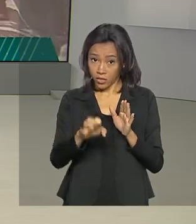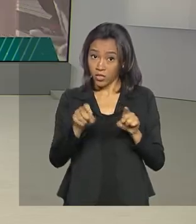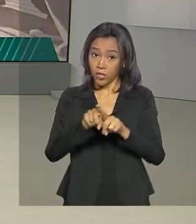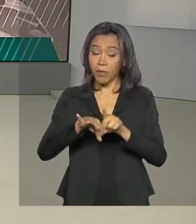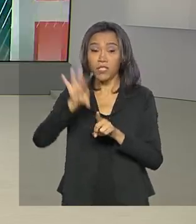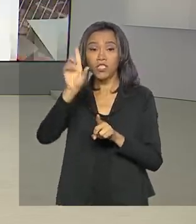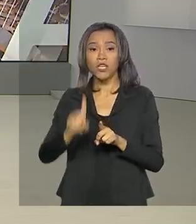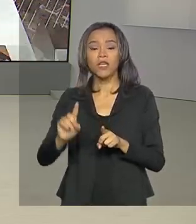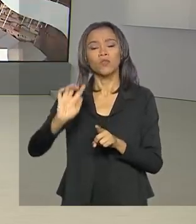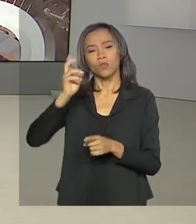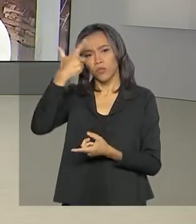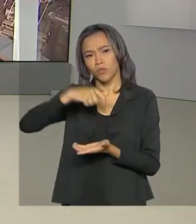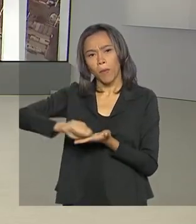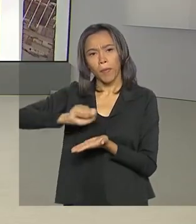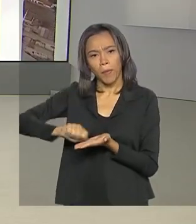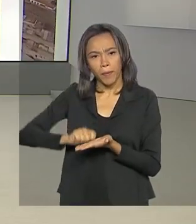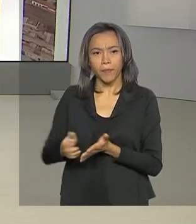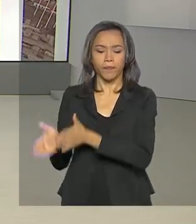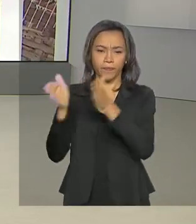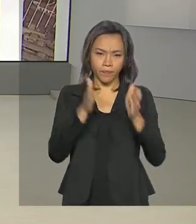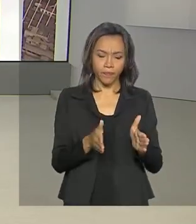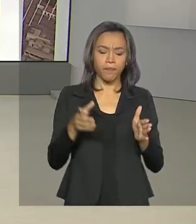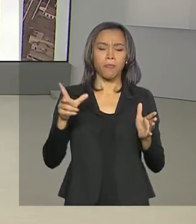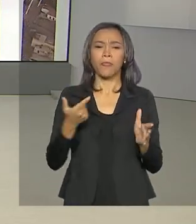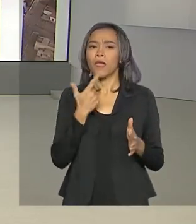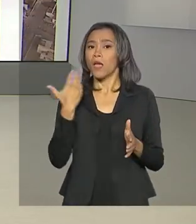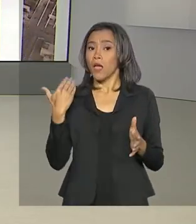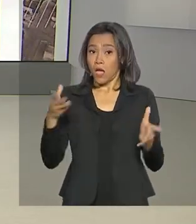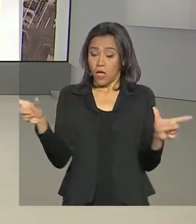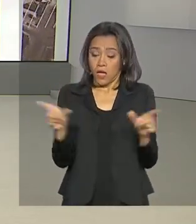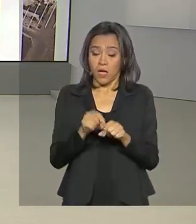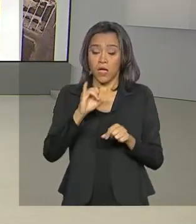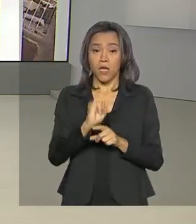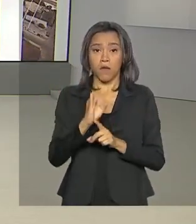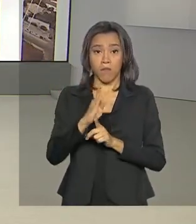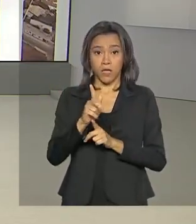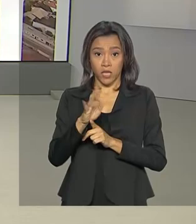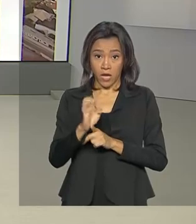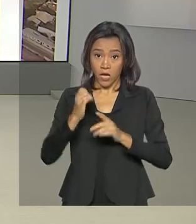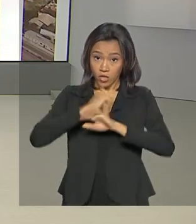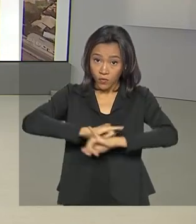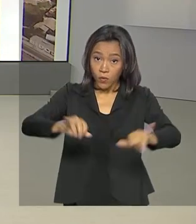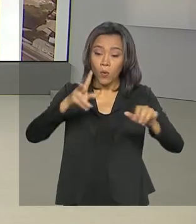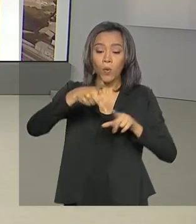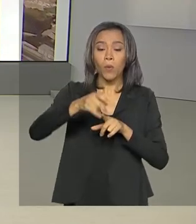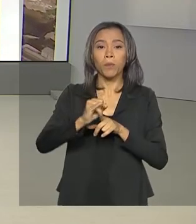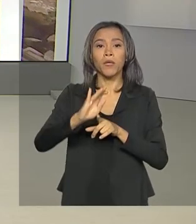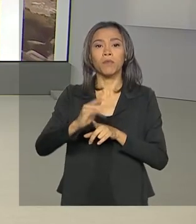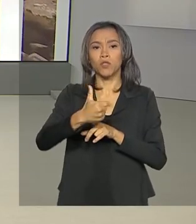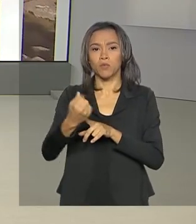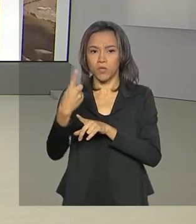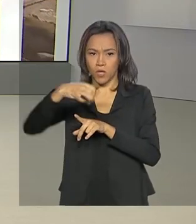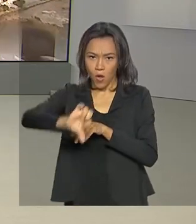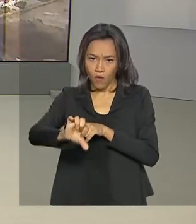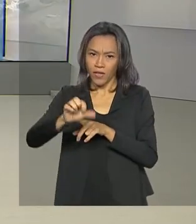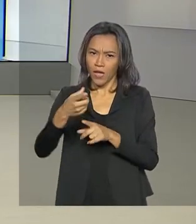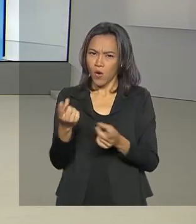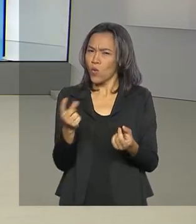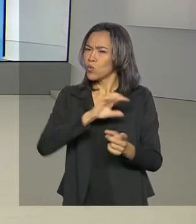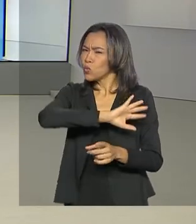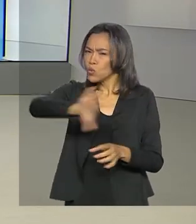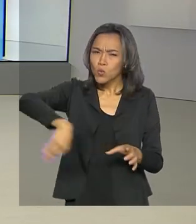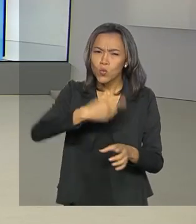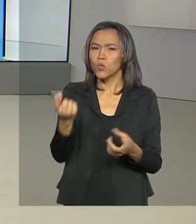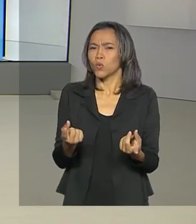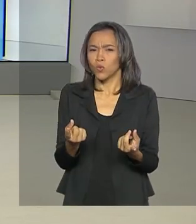E o IBGE acaba de divulgar o PIB de 2019, que é a soma de todas as riquezas produzidas no país. Vamos direto ao Rio de Janeiro falar com a